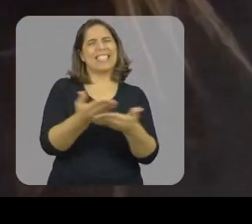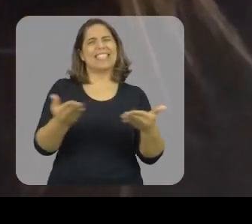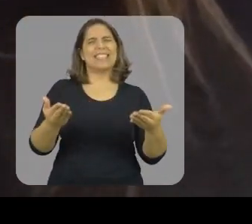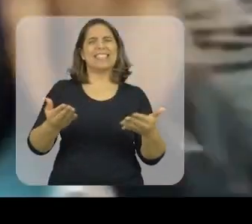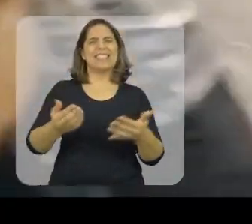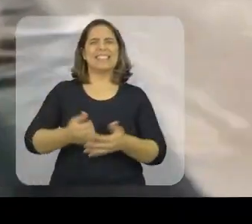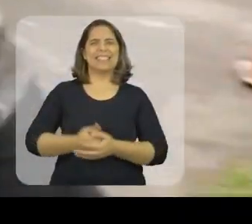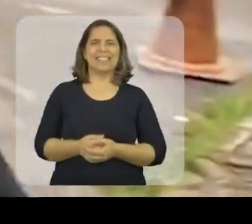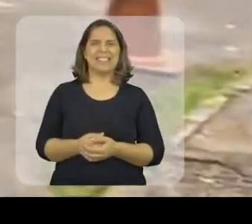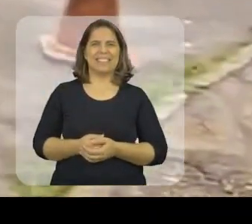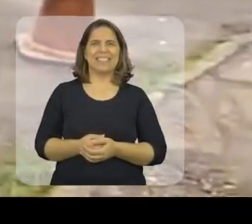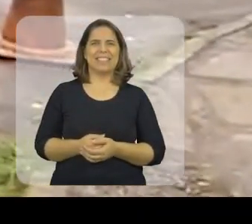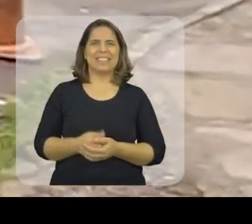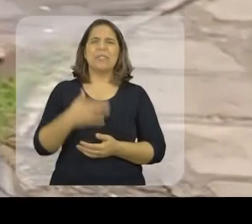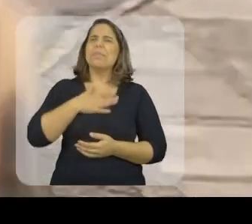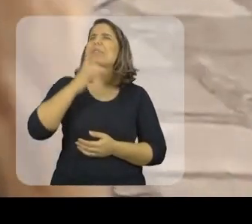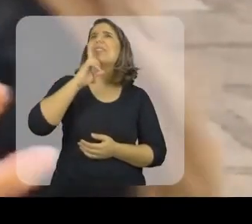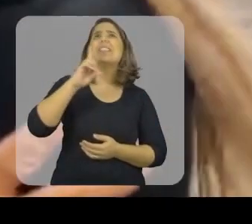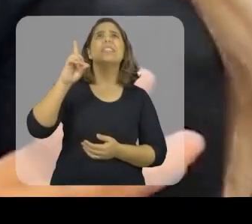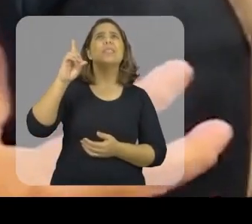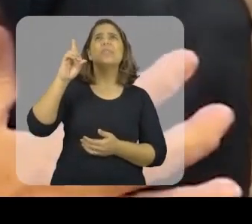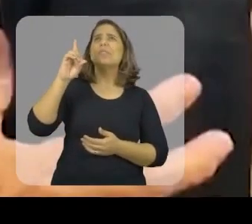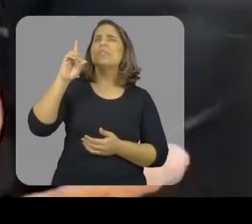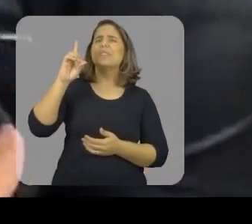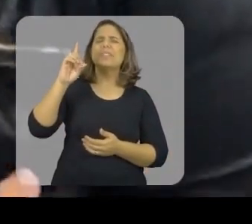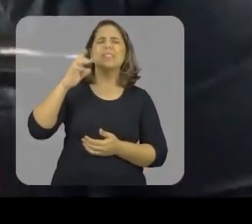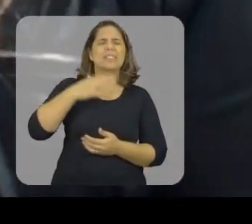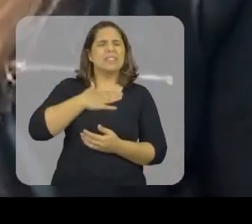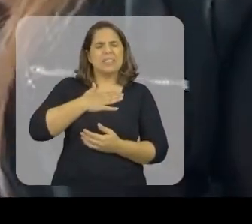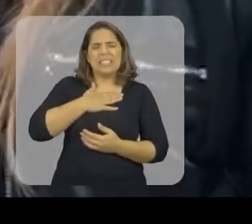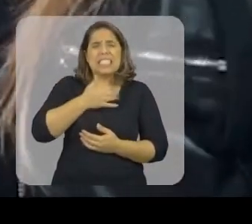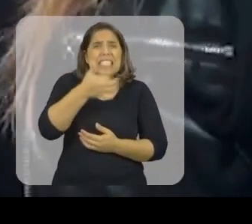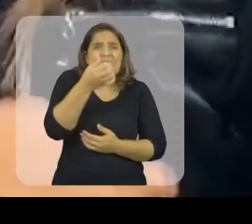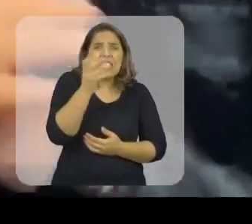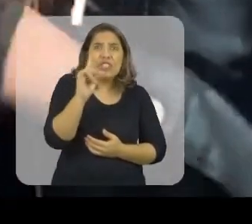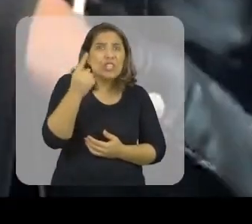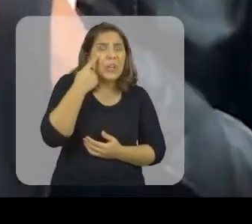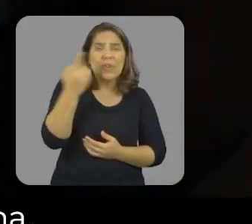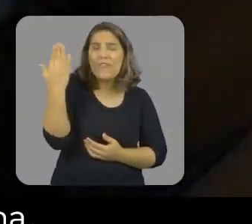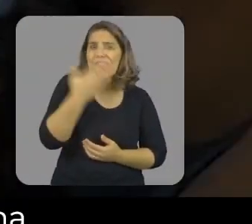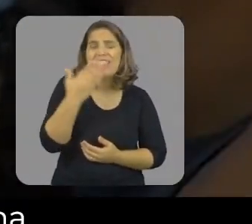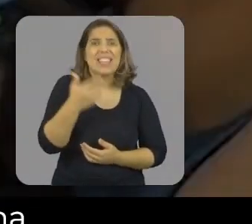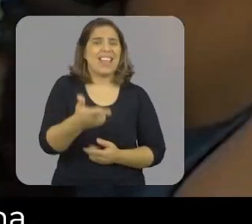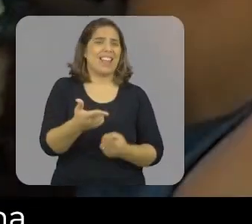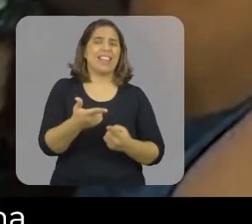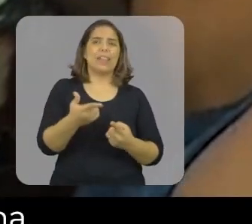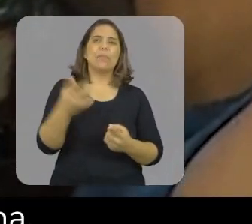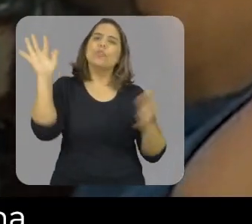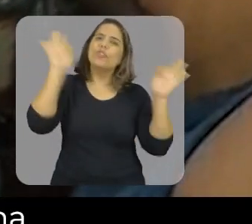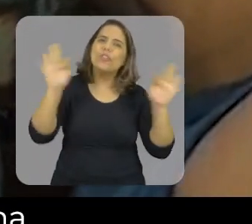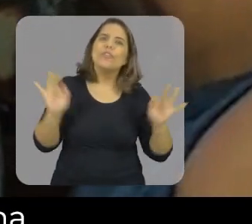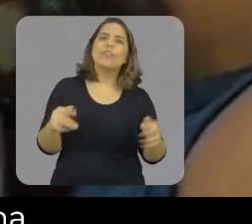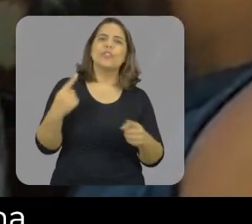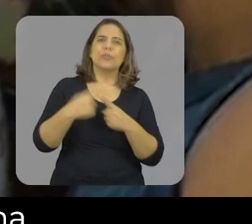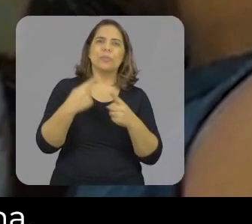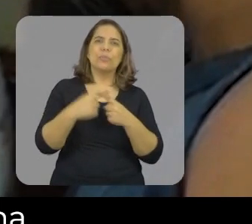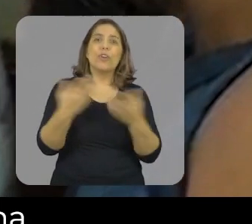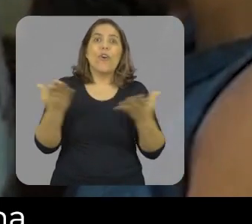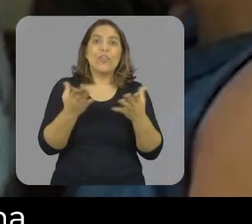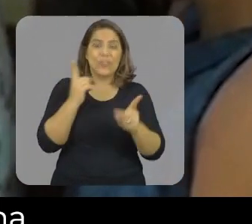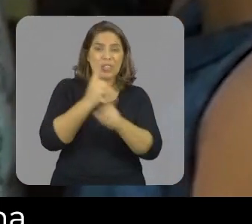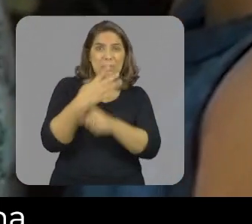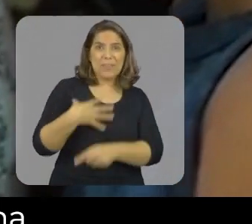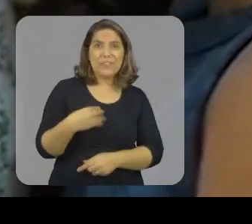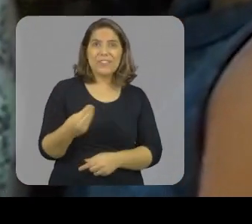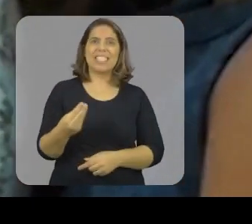Obrigada. Oh, meu Deus do céu. Eu deixei esse dia inteiro. Estou muito feliz porque hoje eu vou encontrar a minha